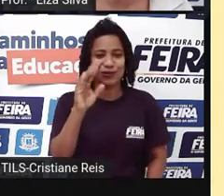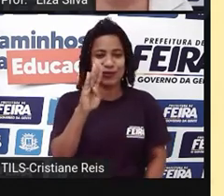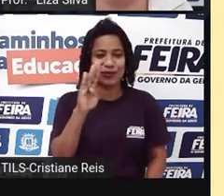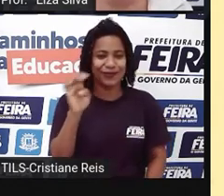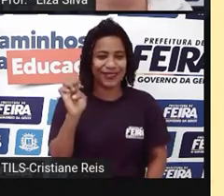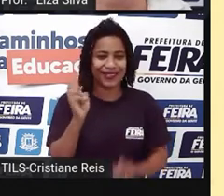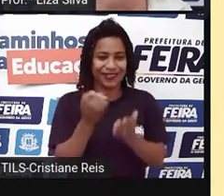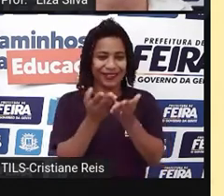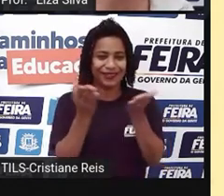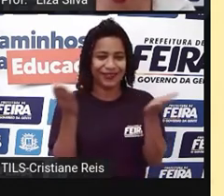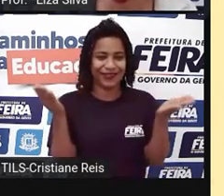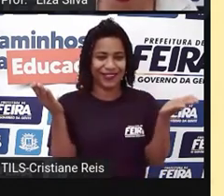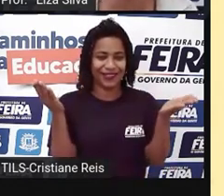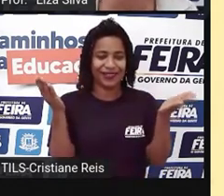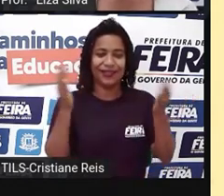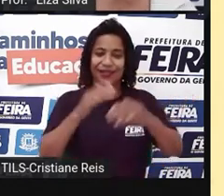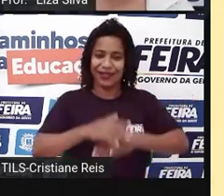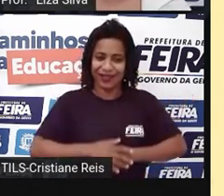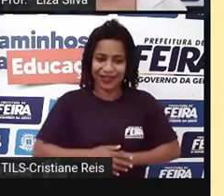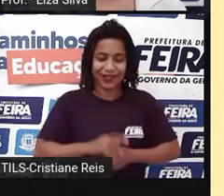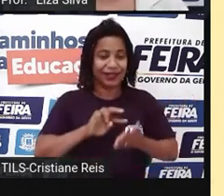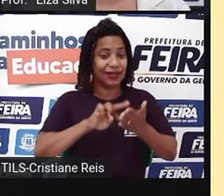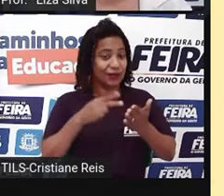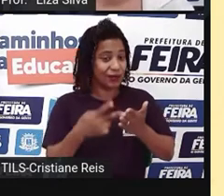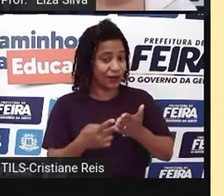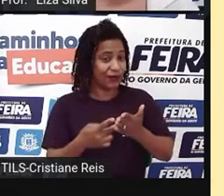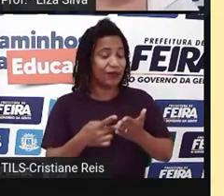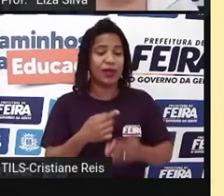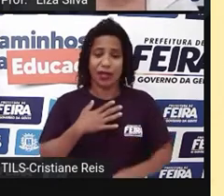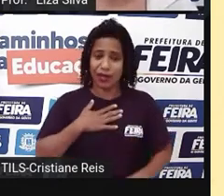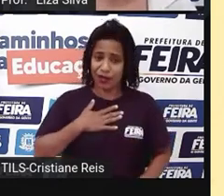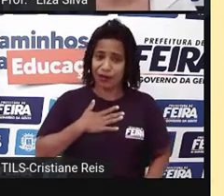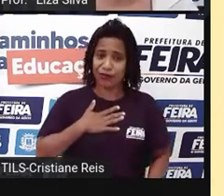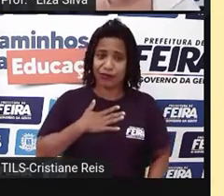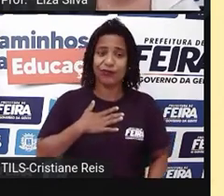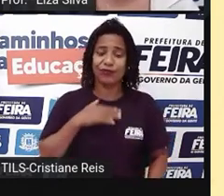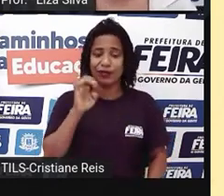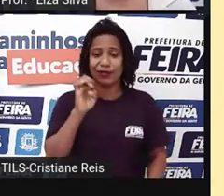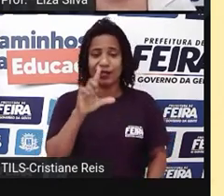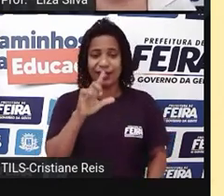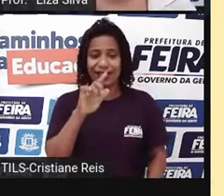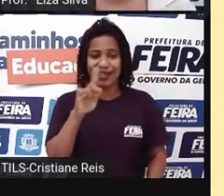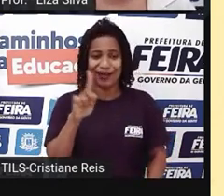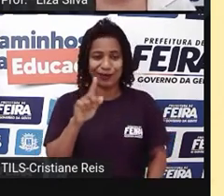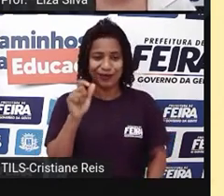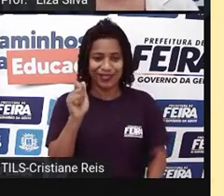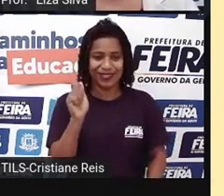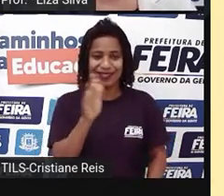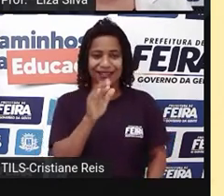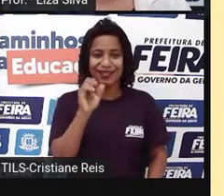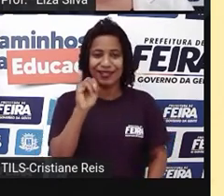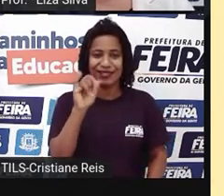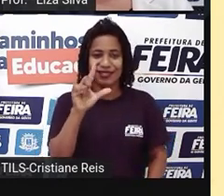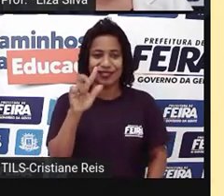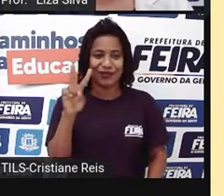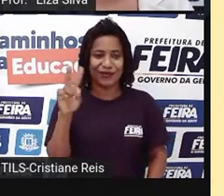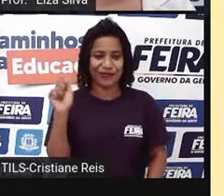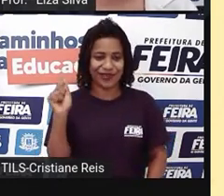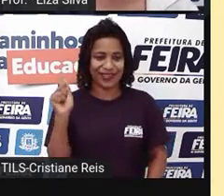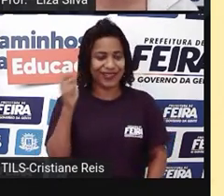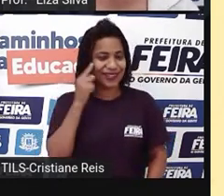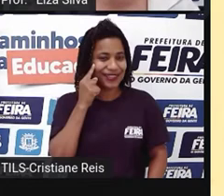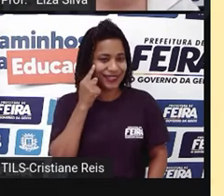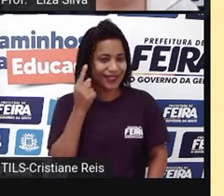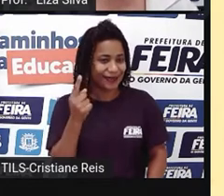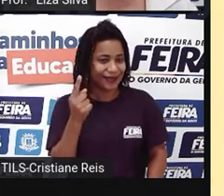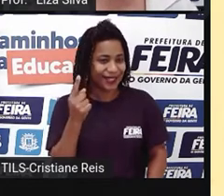Silva. Eu sou Elza Silva. Lembre-se de substituir por seu nome, ok? I am e o seu